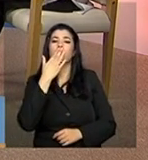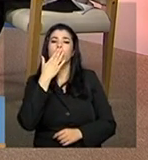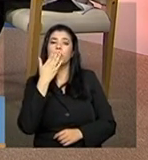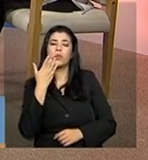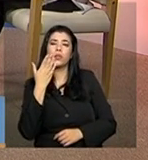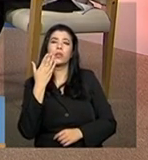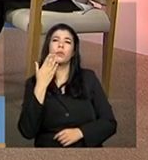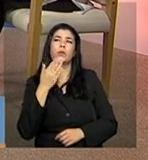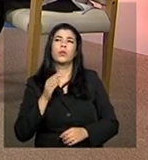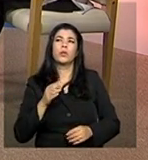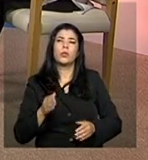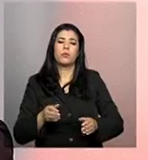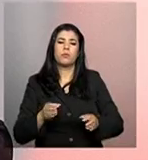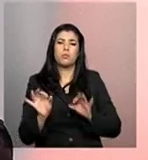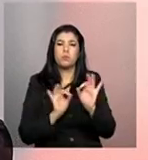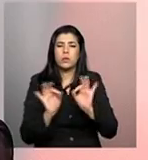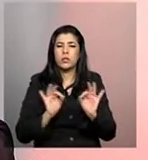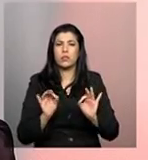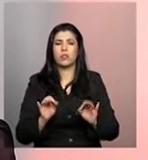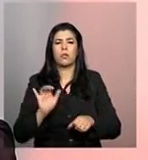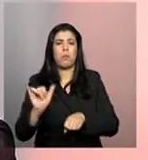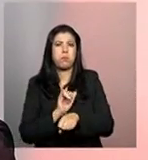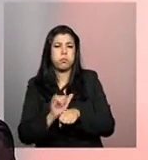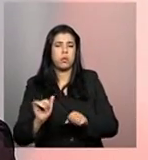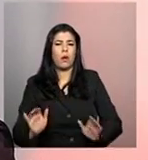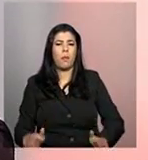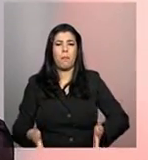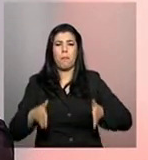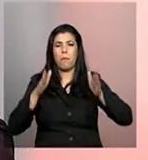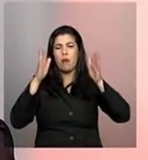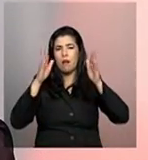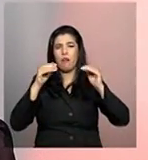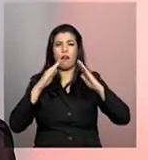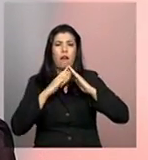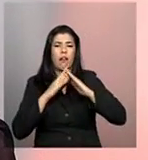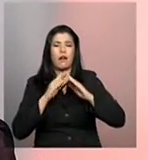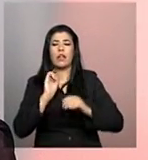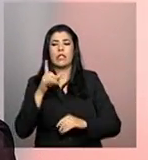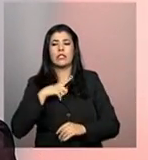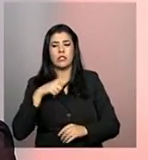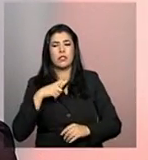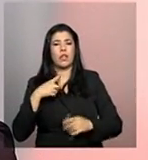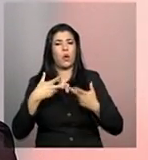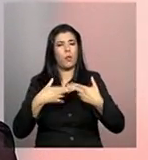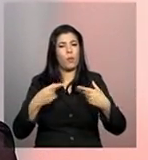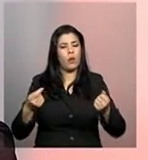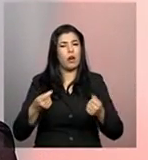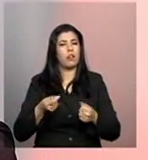como é que é o prédio, se ele é alugado, se ele é próprio, se ele tem condições de acessibilidade,